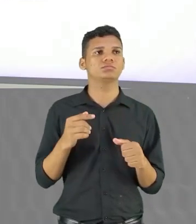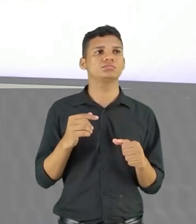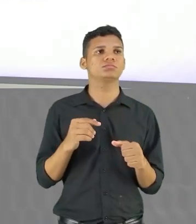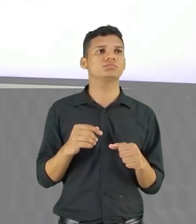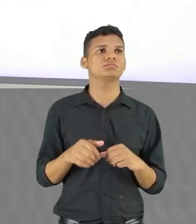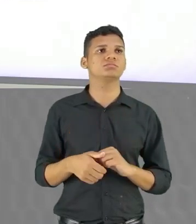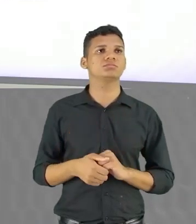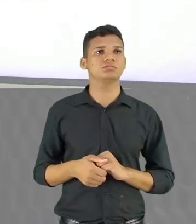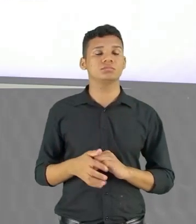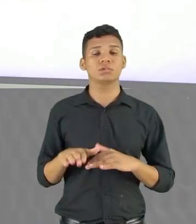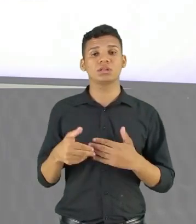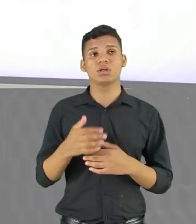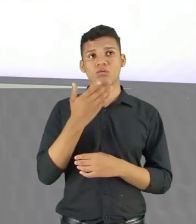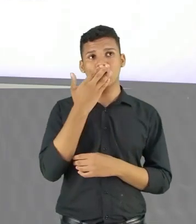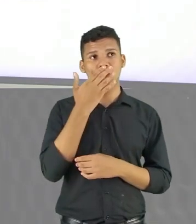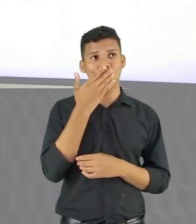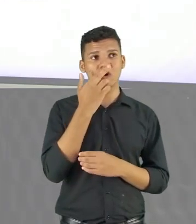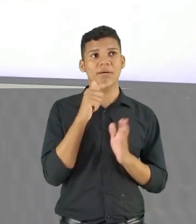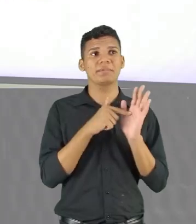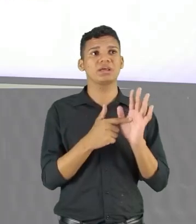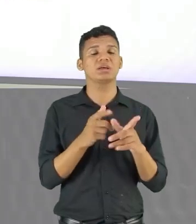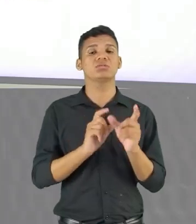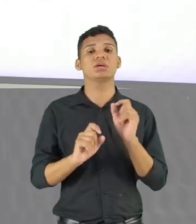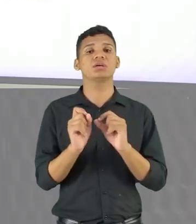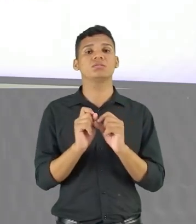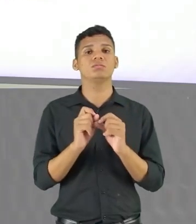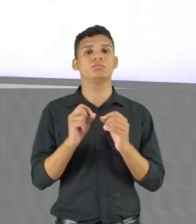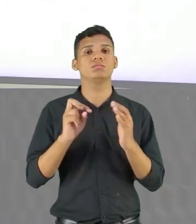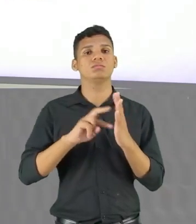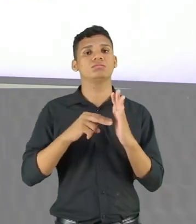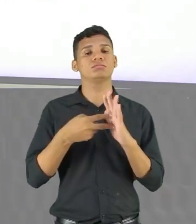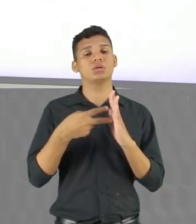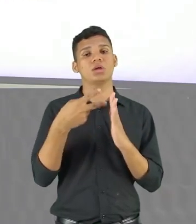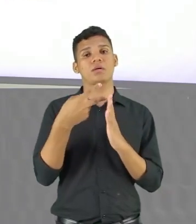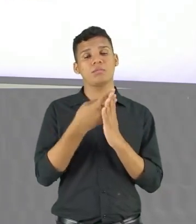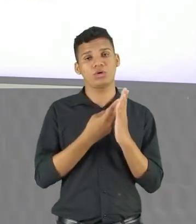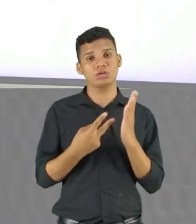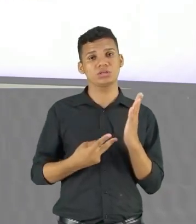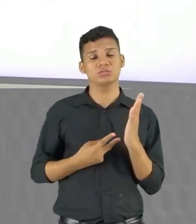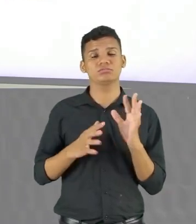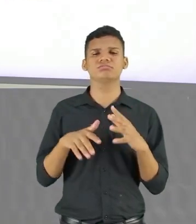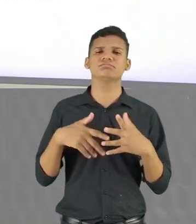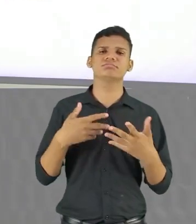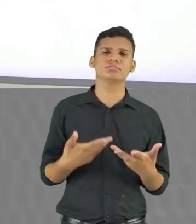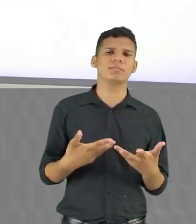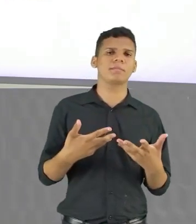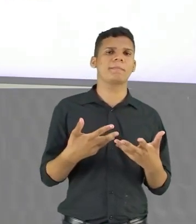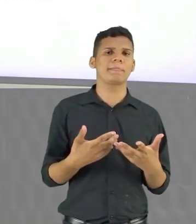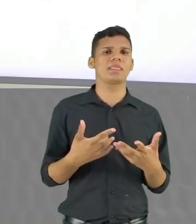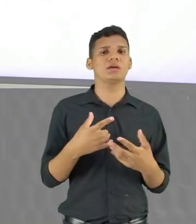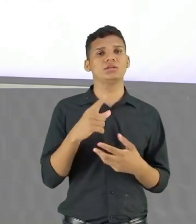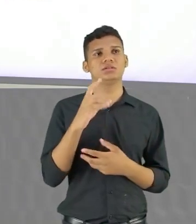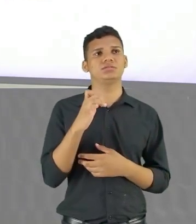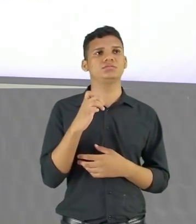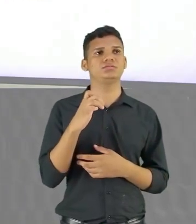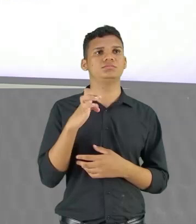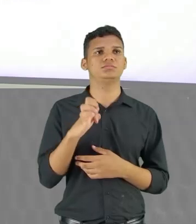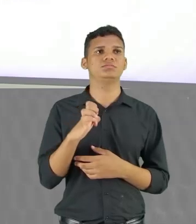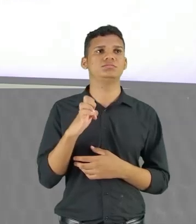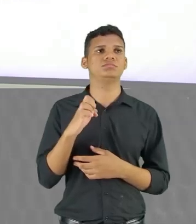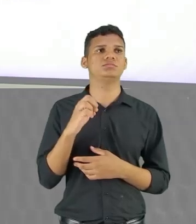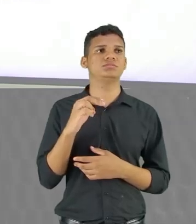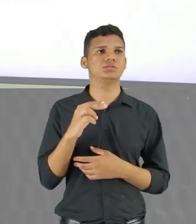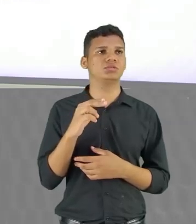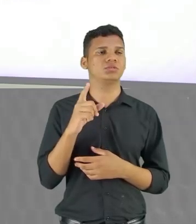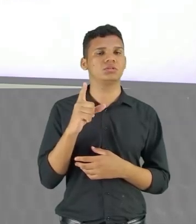As cores Representam Um recurso poético Que configura Uma imagem Com a qual O eu lírico E aí a gente